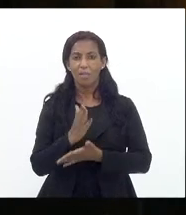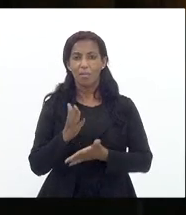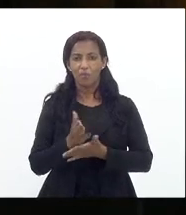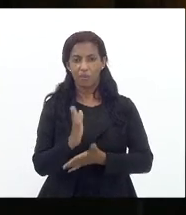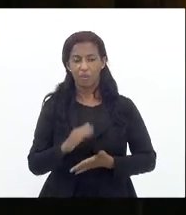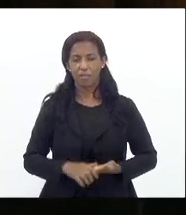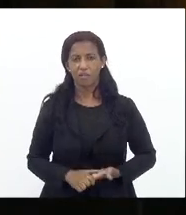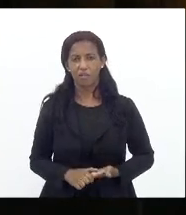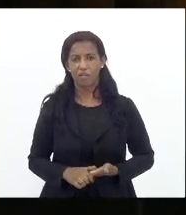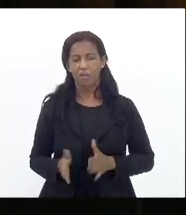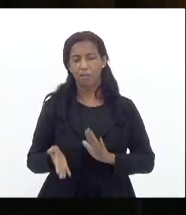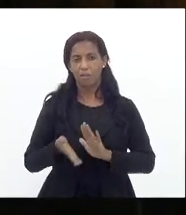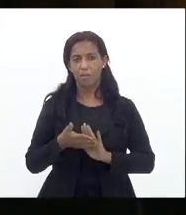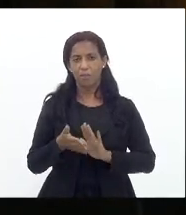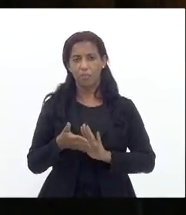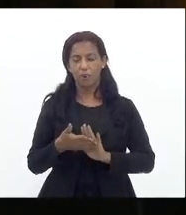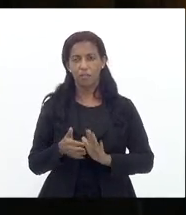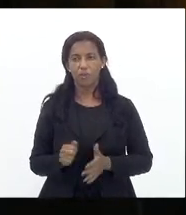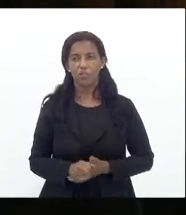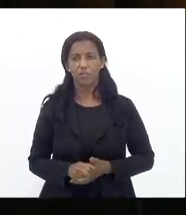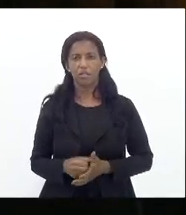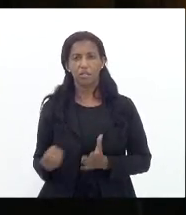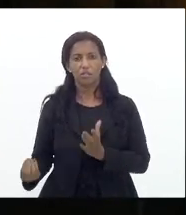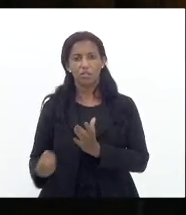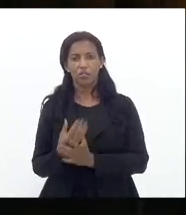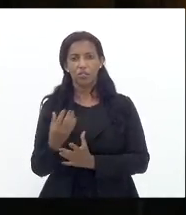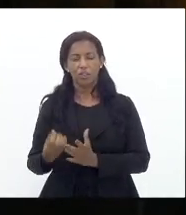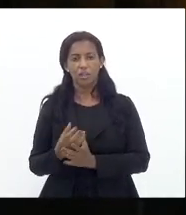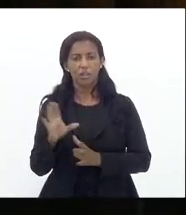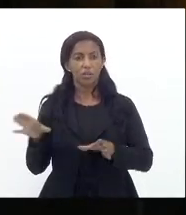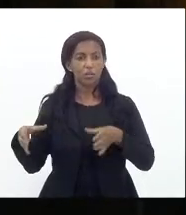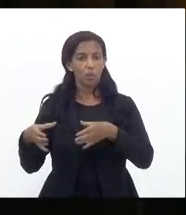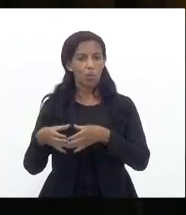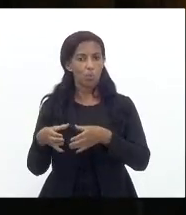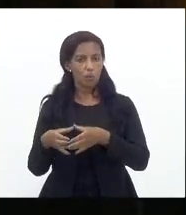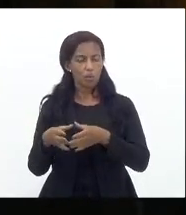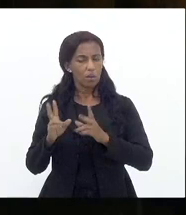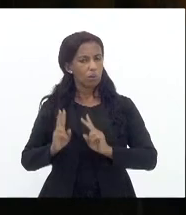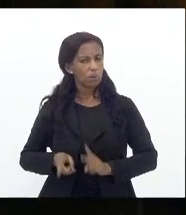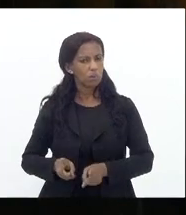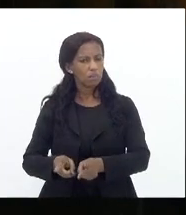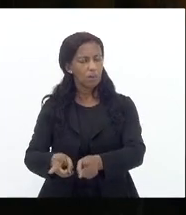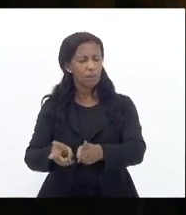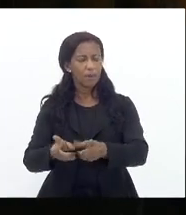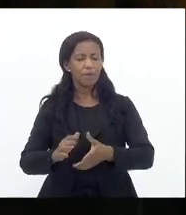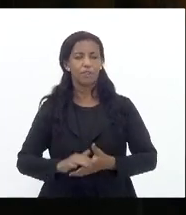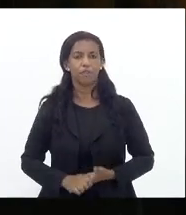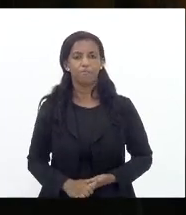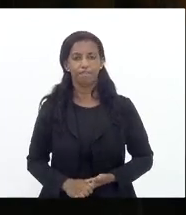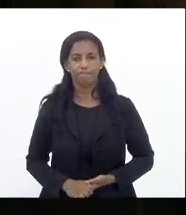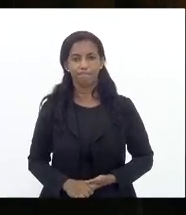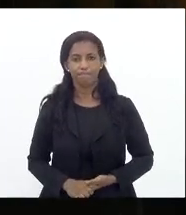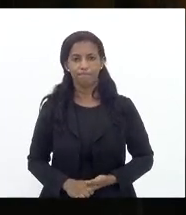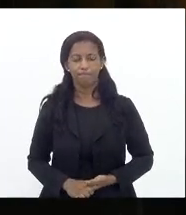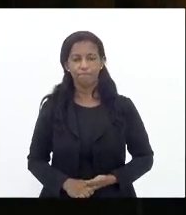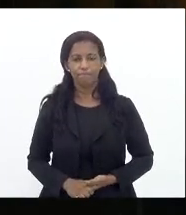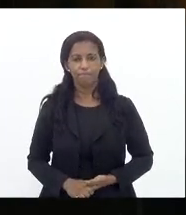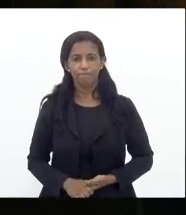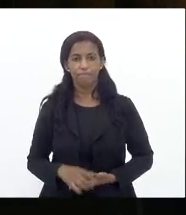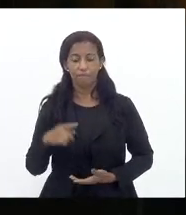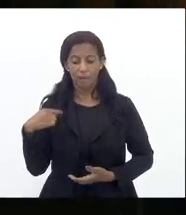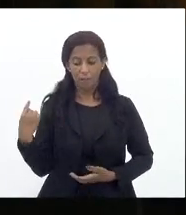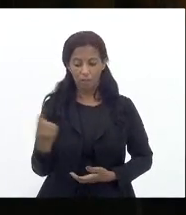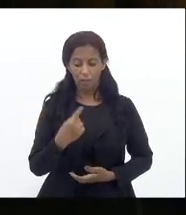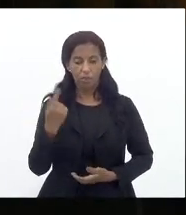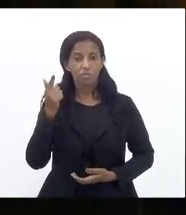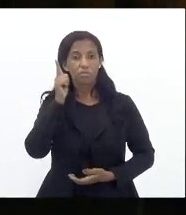acolhendo a proposta que fiz de criação de uma comissão permanente deputada Marta para que nós